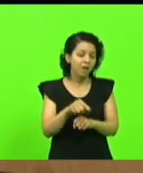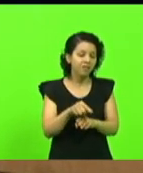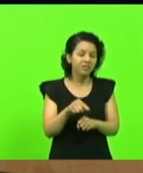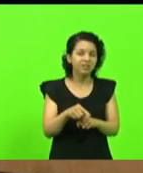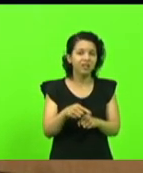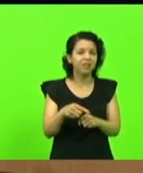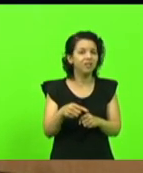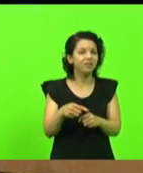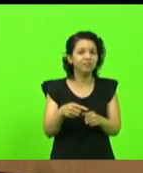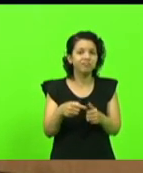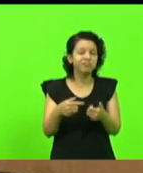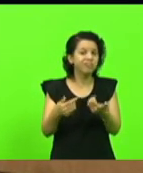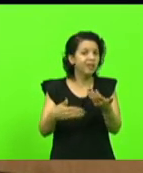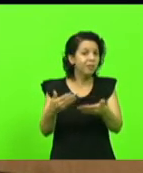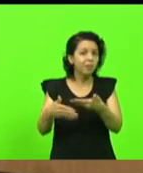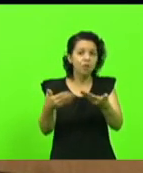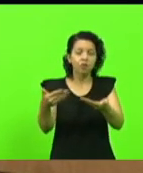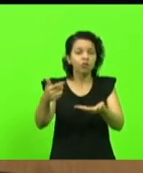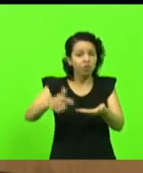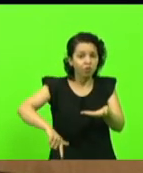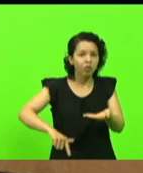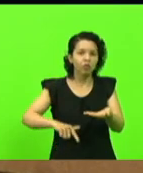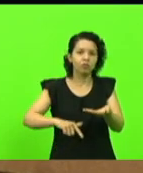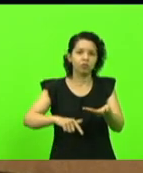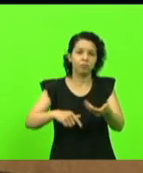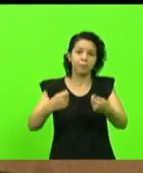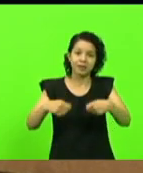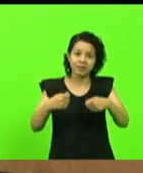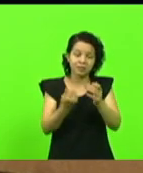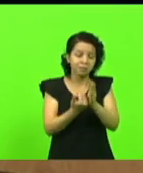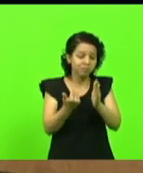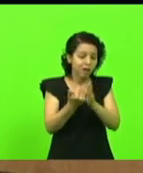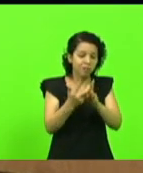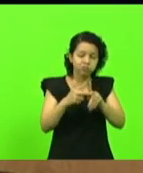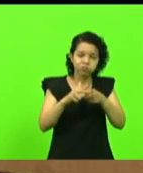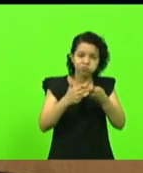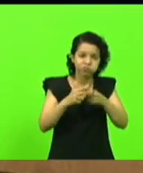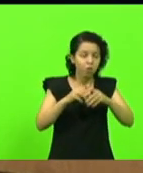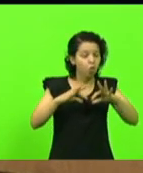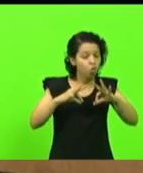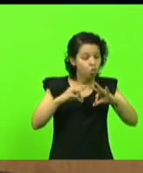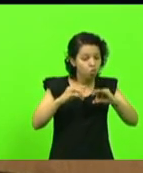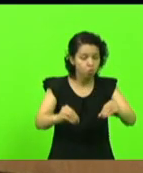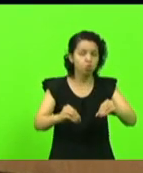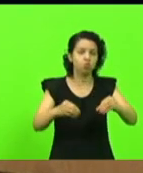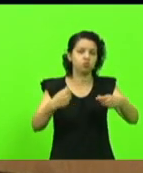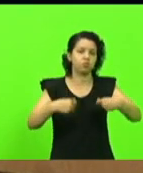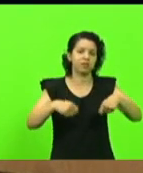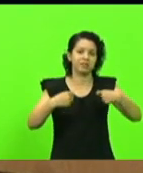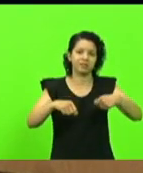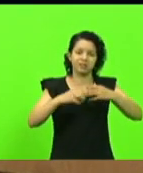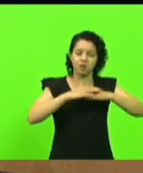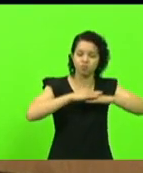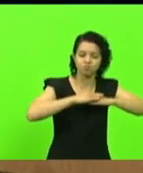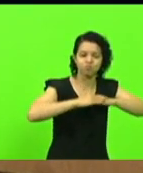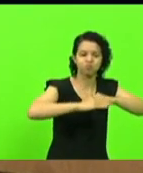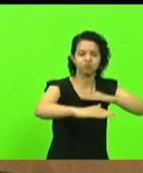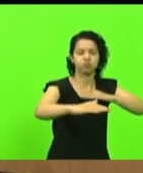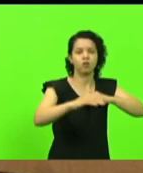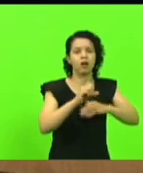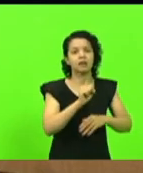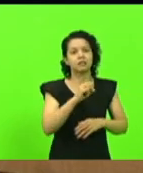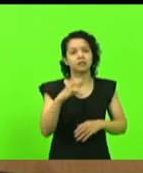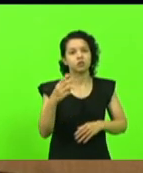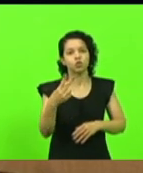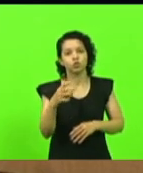revitalizar nós tínhamos a promessa de que seria revitalizada tem que começar a SC283